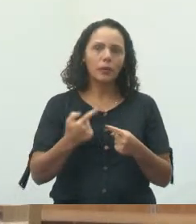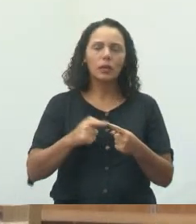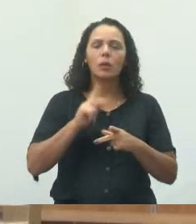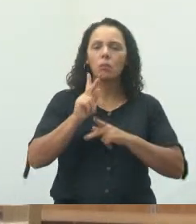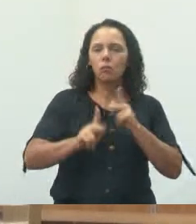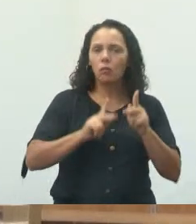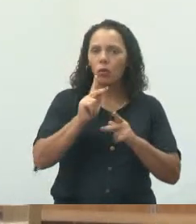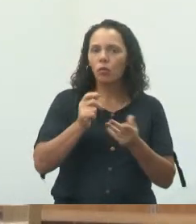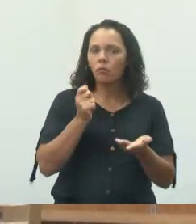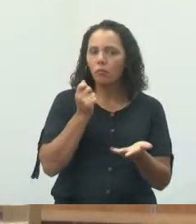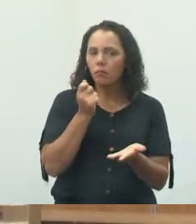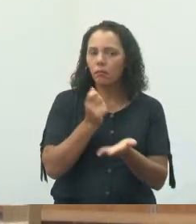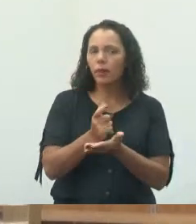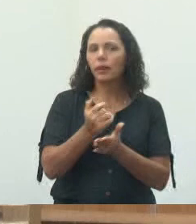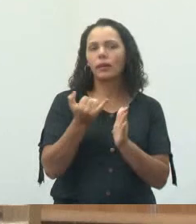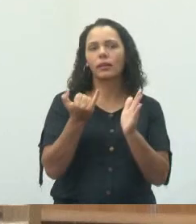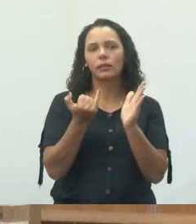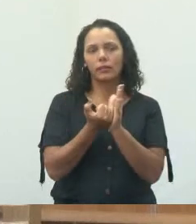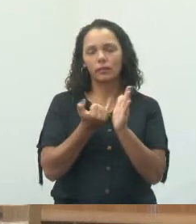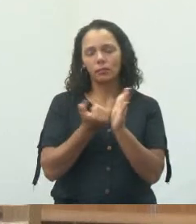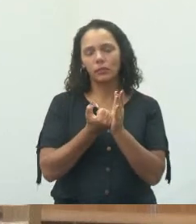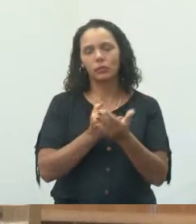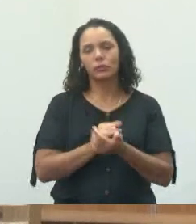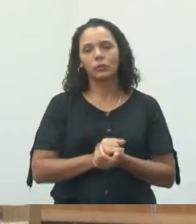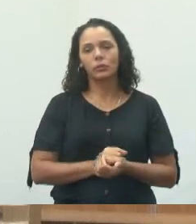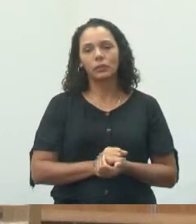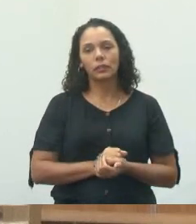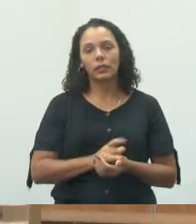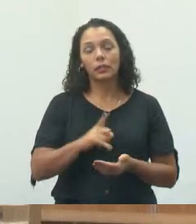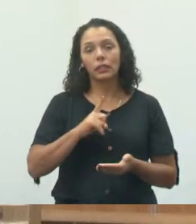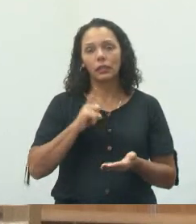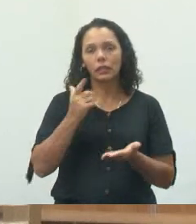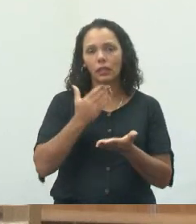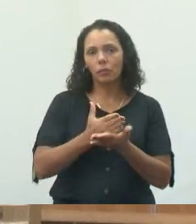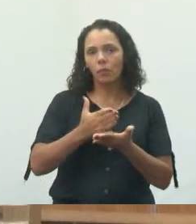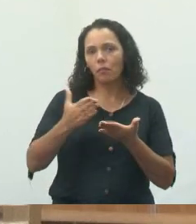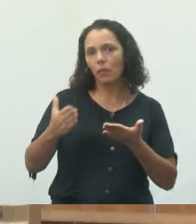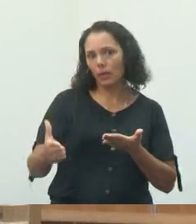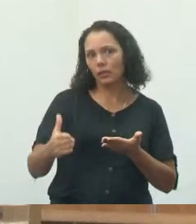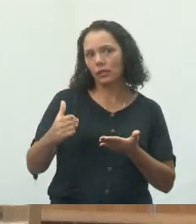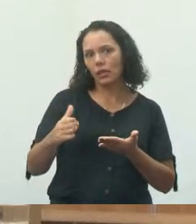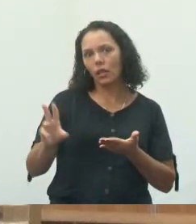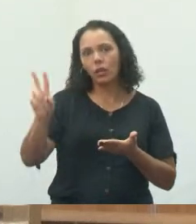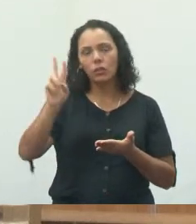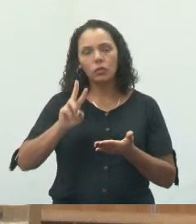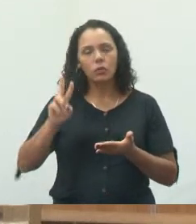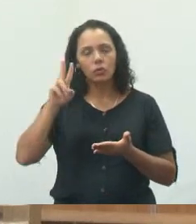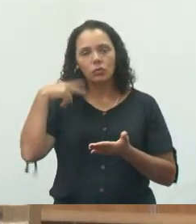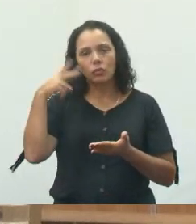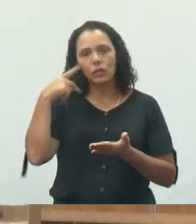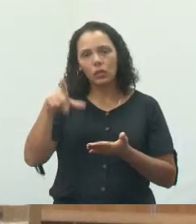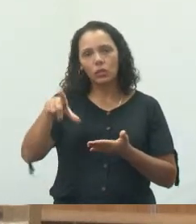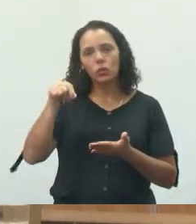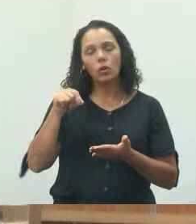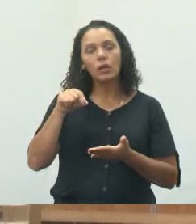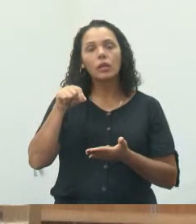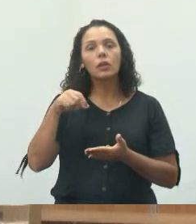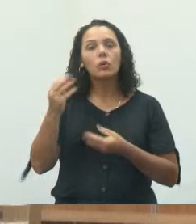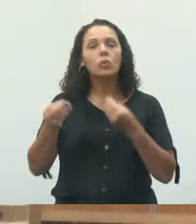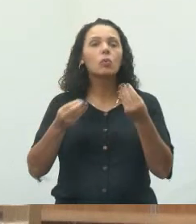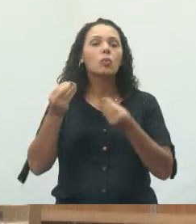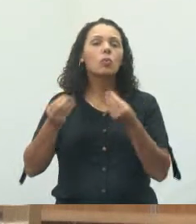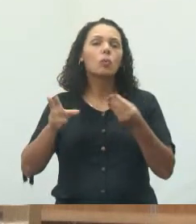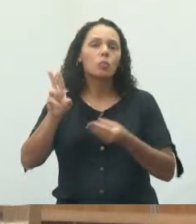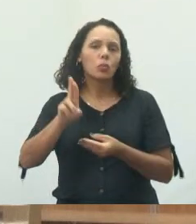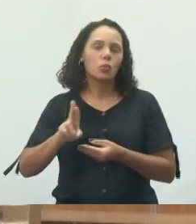E nós temos uma parcela desse recurso que os vereadores que escolhem a destinação. E nesse último